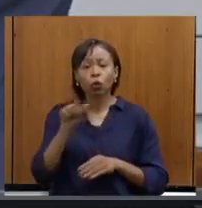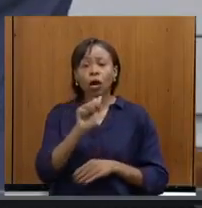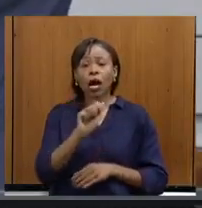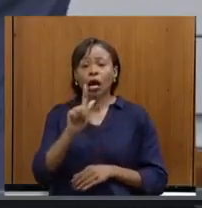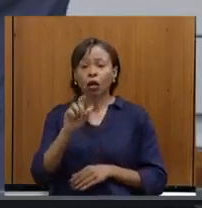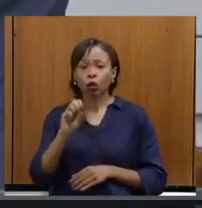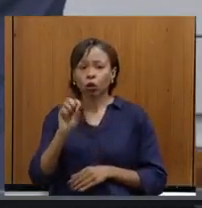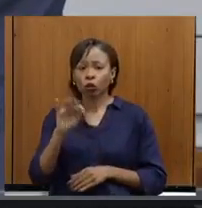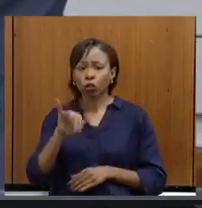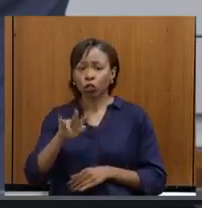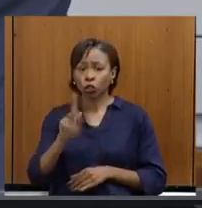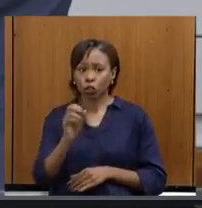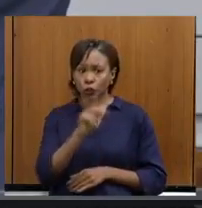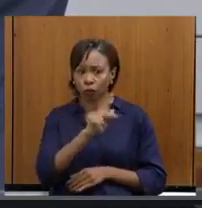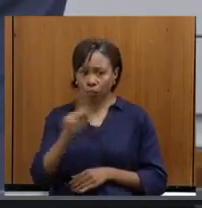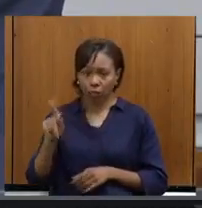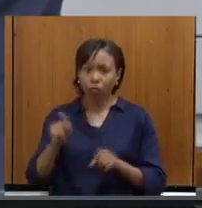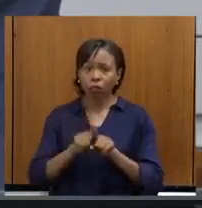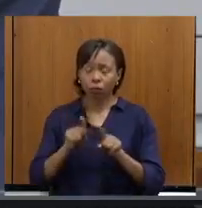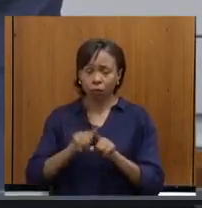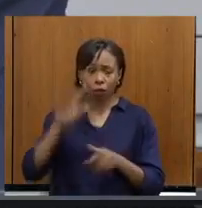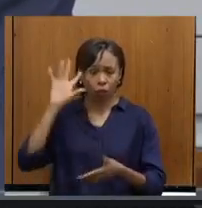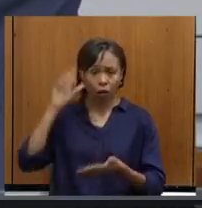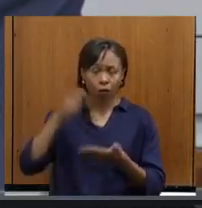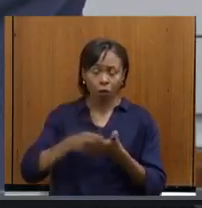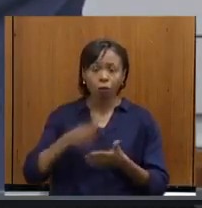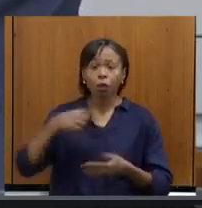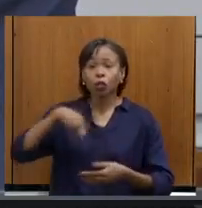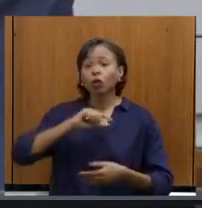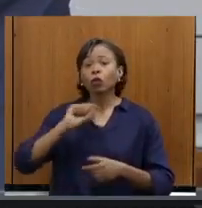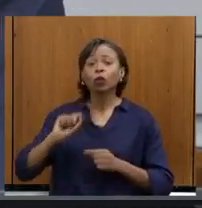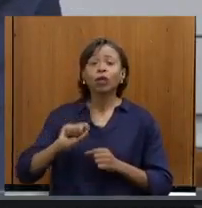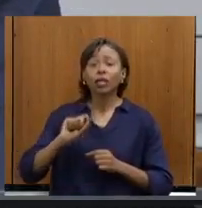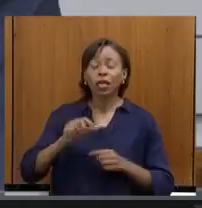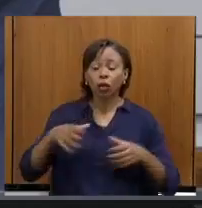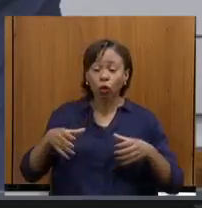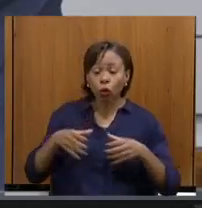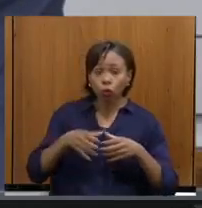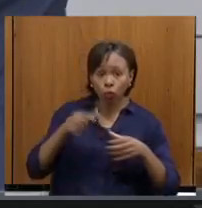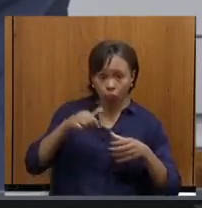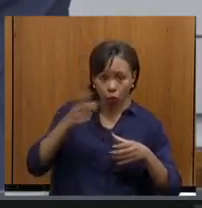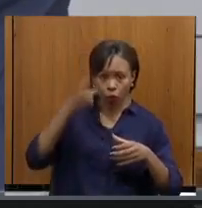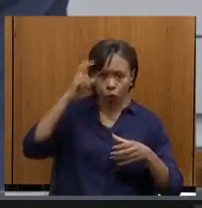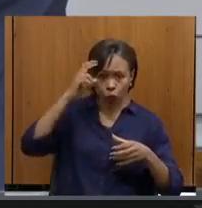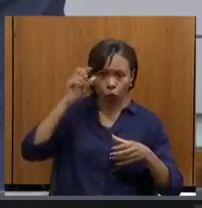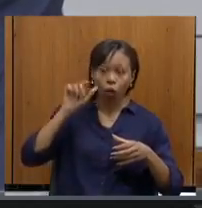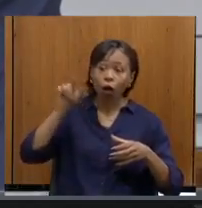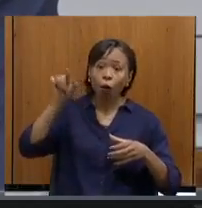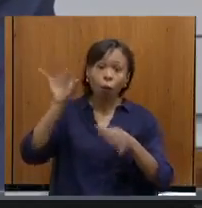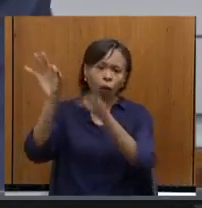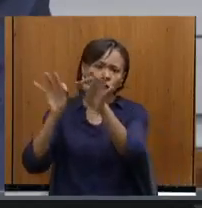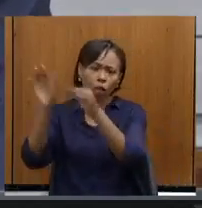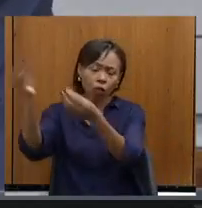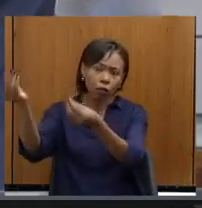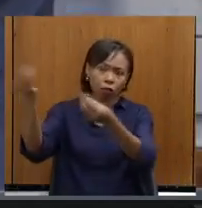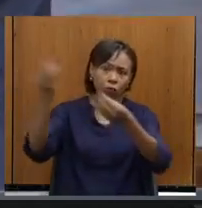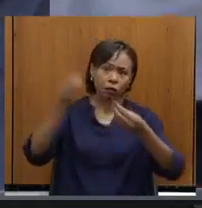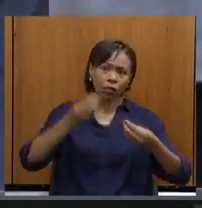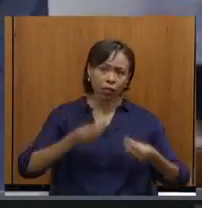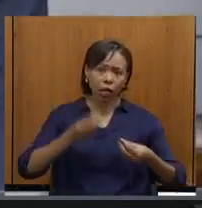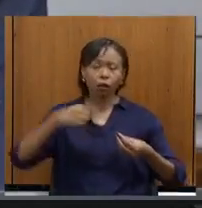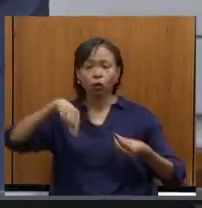promovermos aqui através da Comissão de Cultura, quando o projeto chegar a esta comissão, a gente promoveu um debate